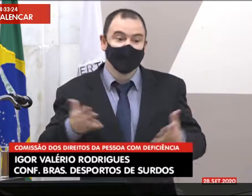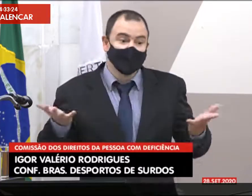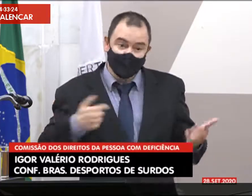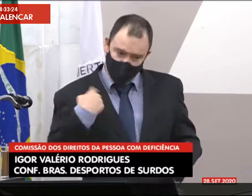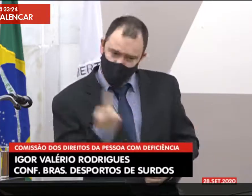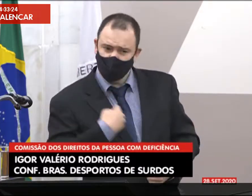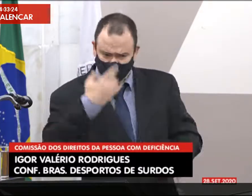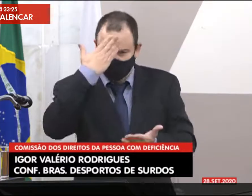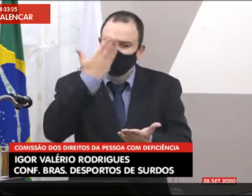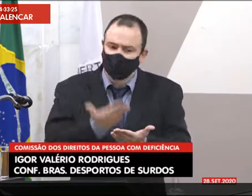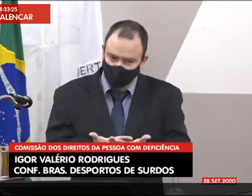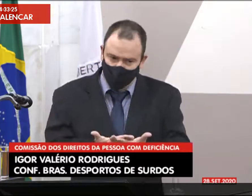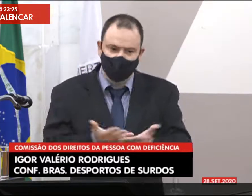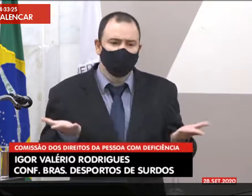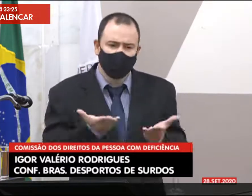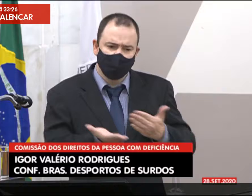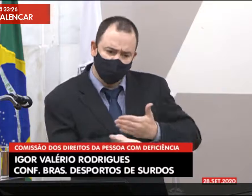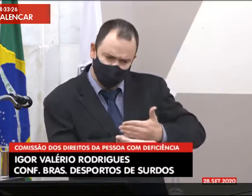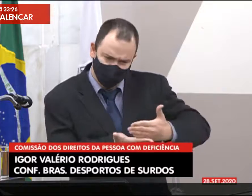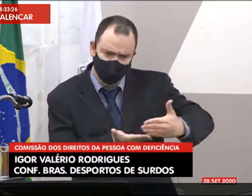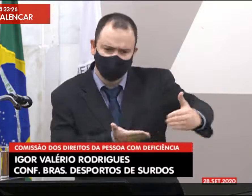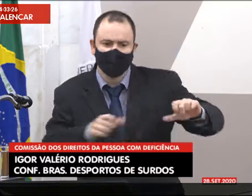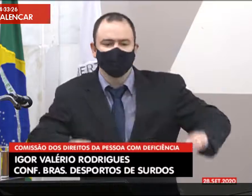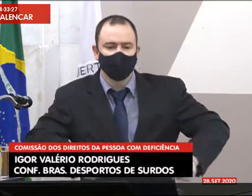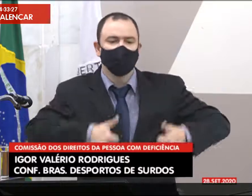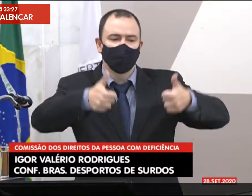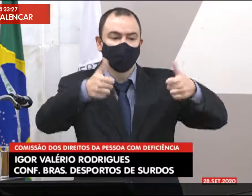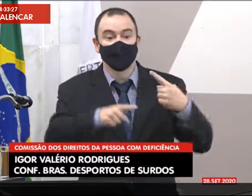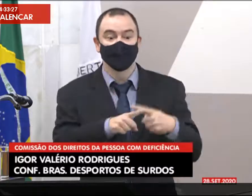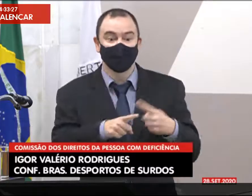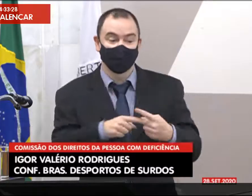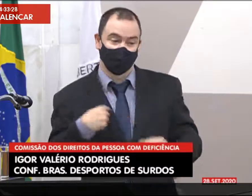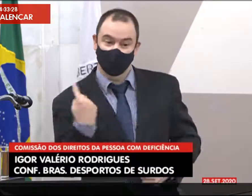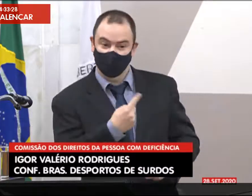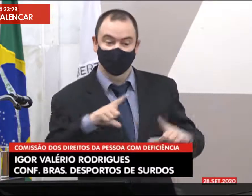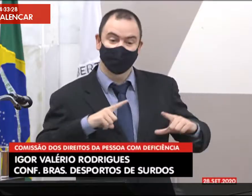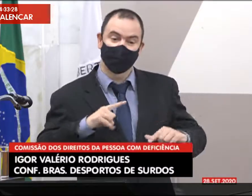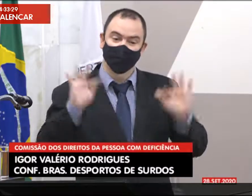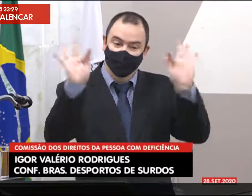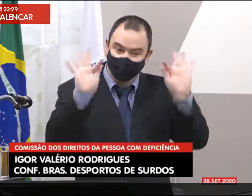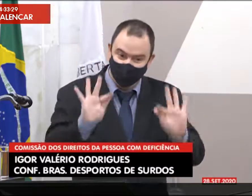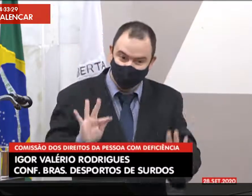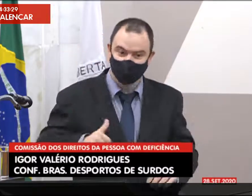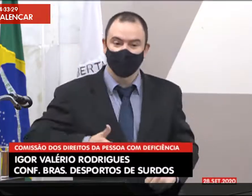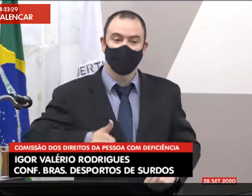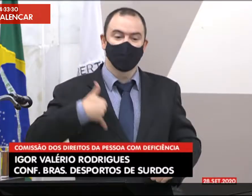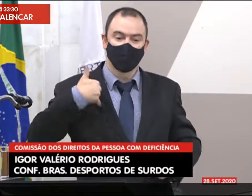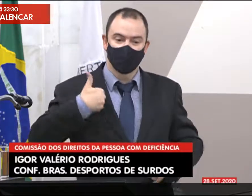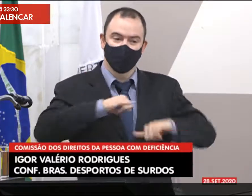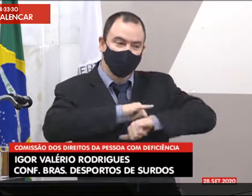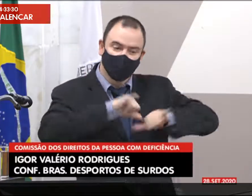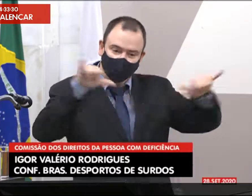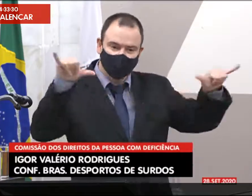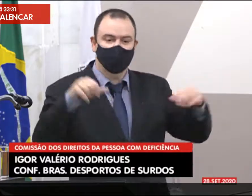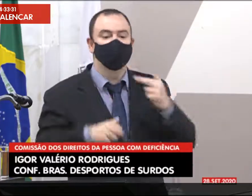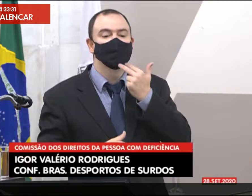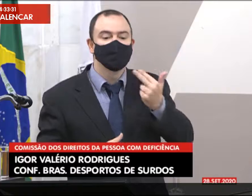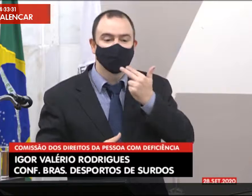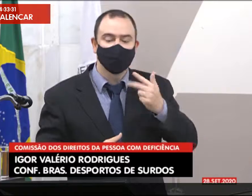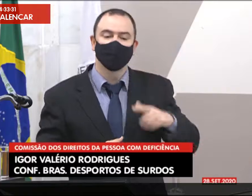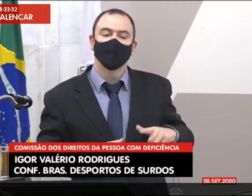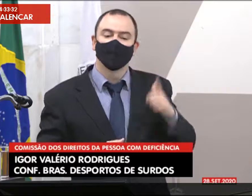o esporte do surdo. E eu creio que nós vamos progredir com relação a isso. Eu estou feliz e